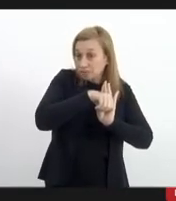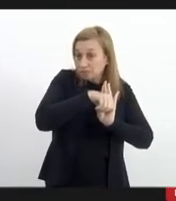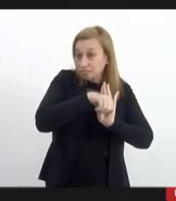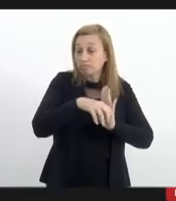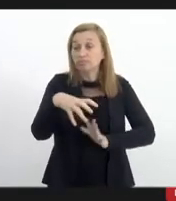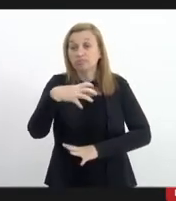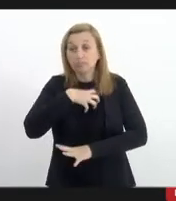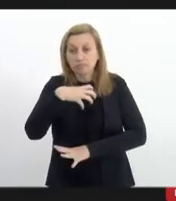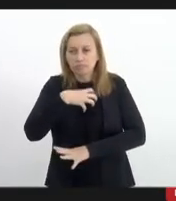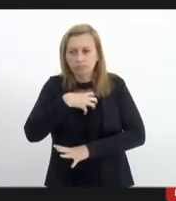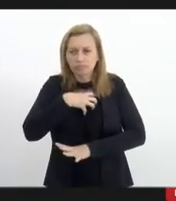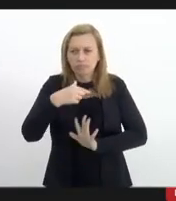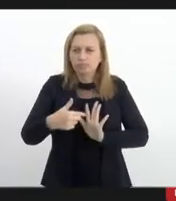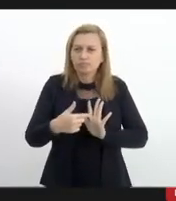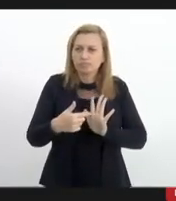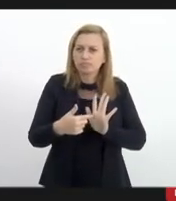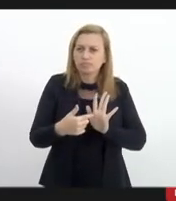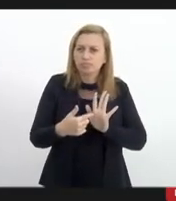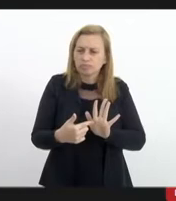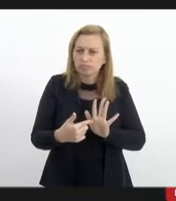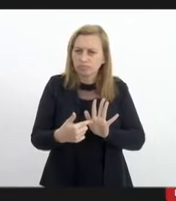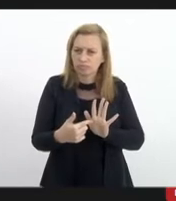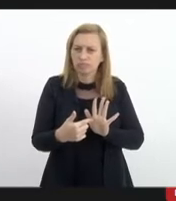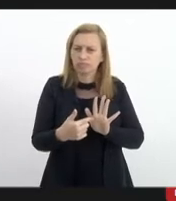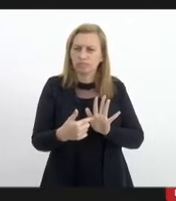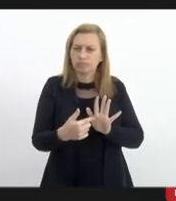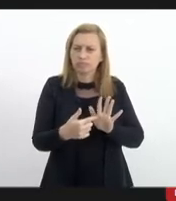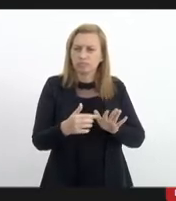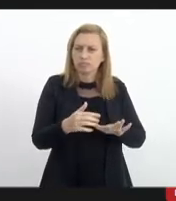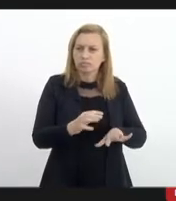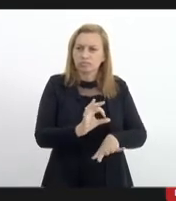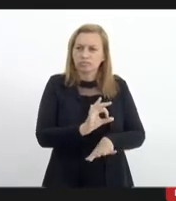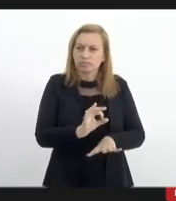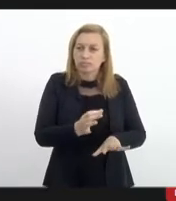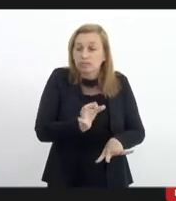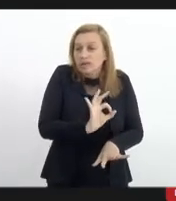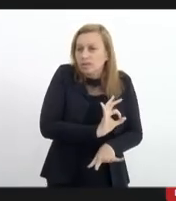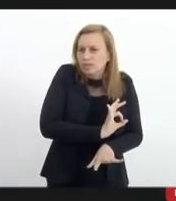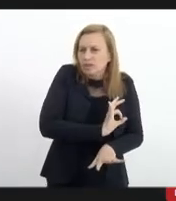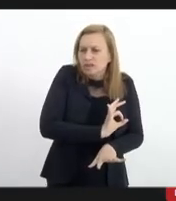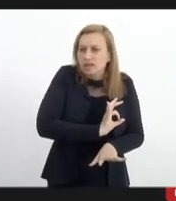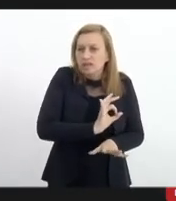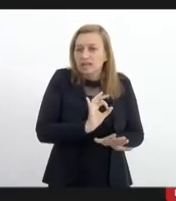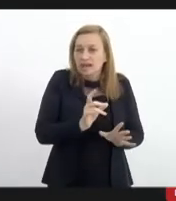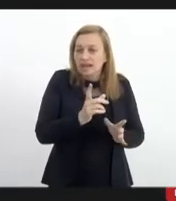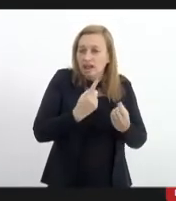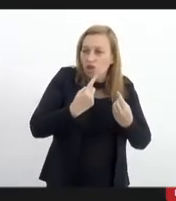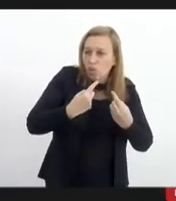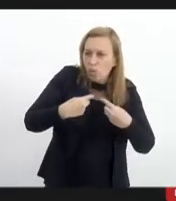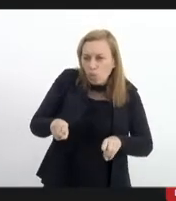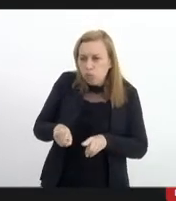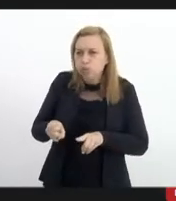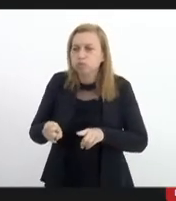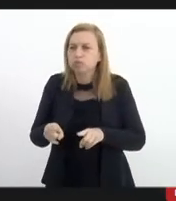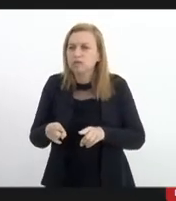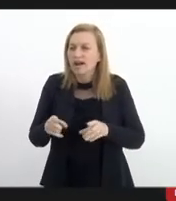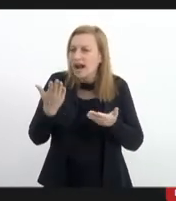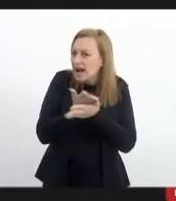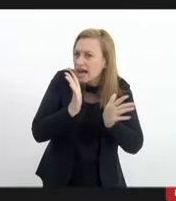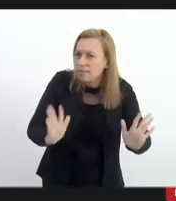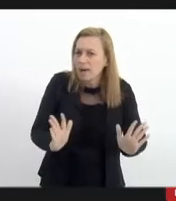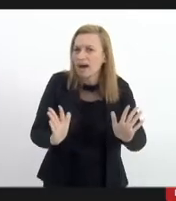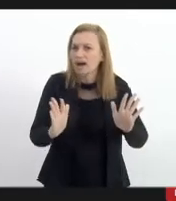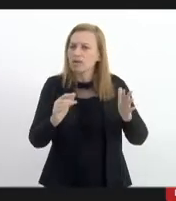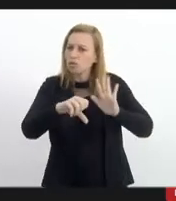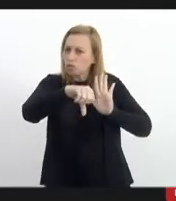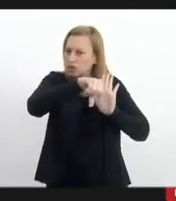sentido ela expõe também os policiais essa tese de que esse confronto vai acabar com o